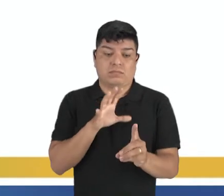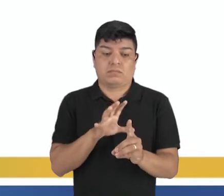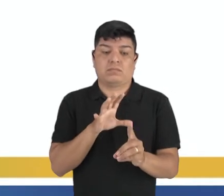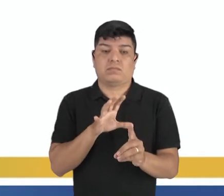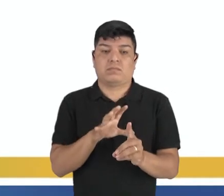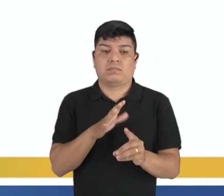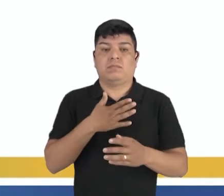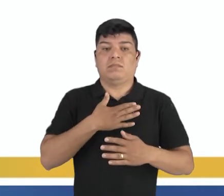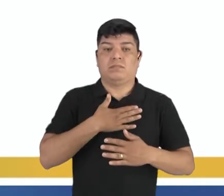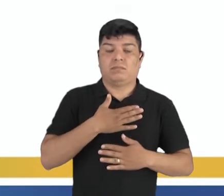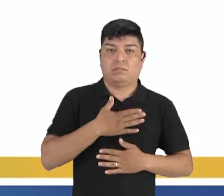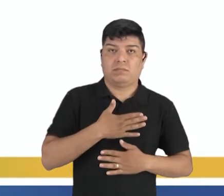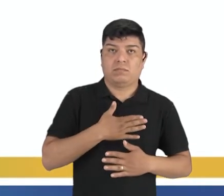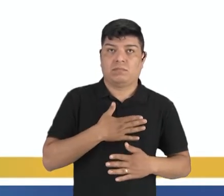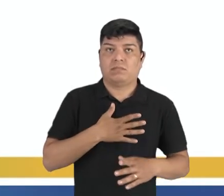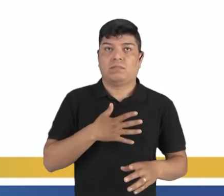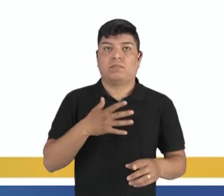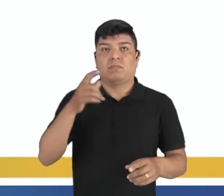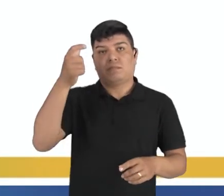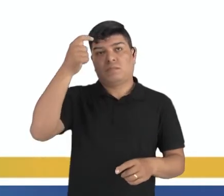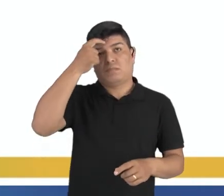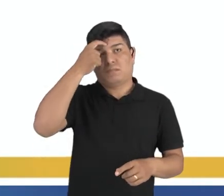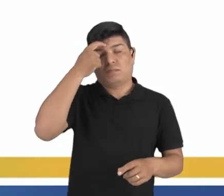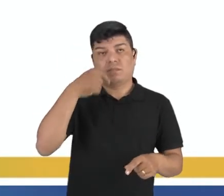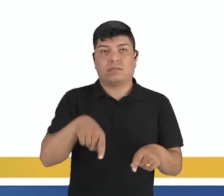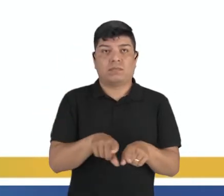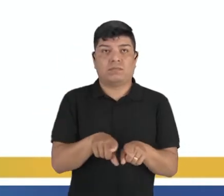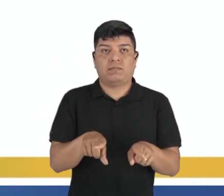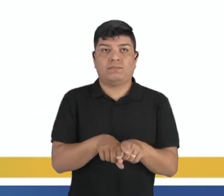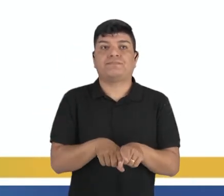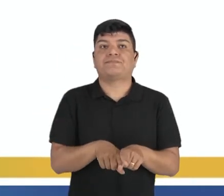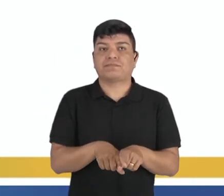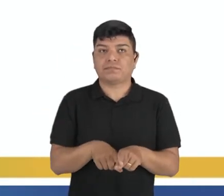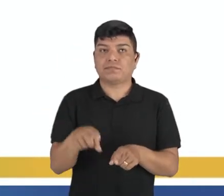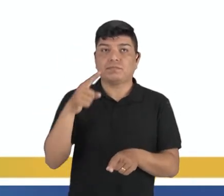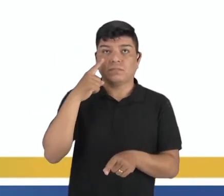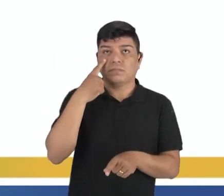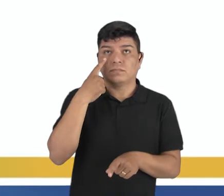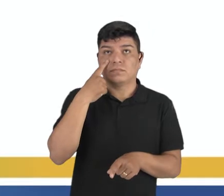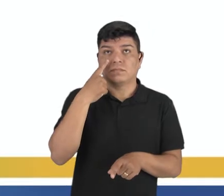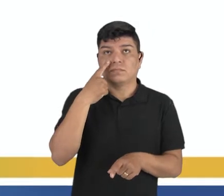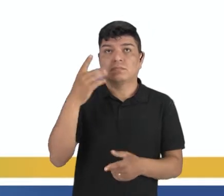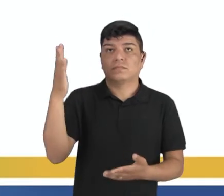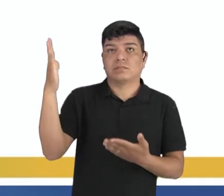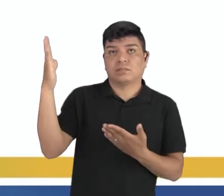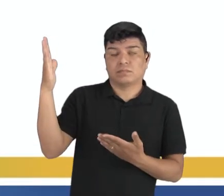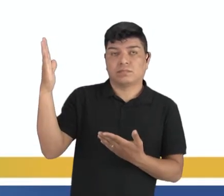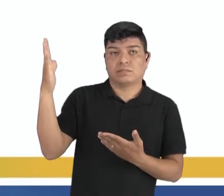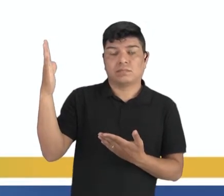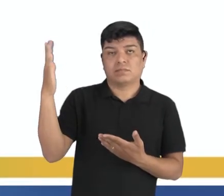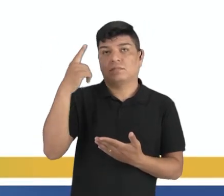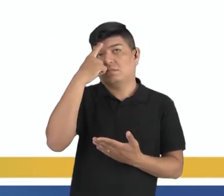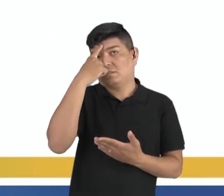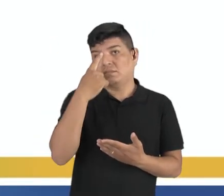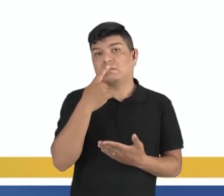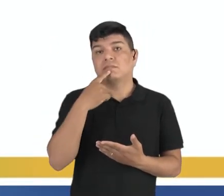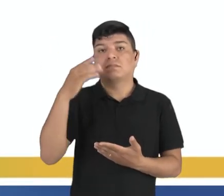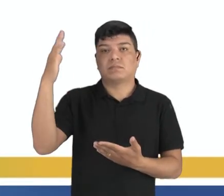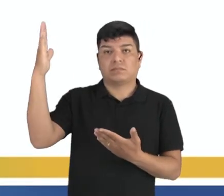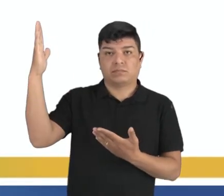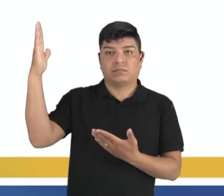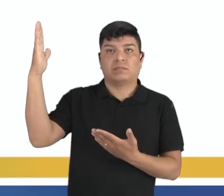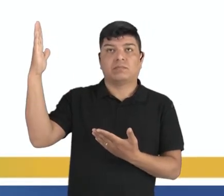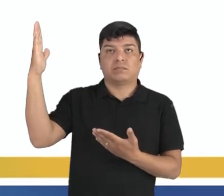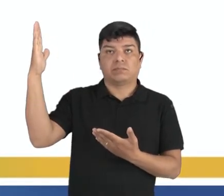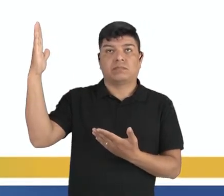física quanto mental. Galerinha, e ali você pode ver que de fato, através da imagem que eu trouxe, que está aí no canto